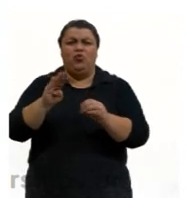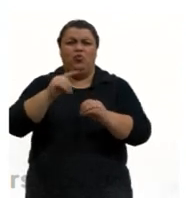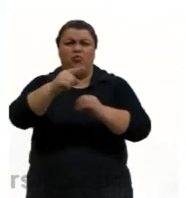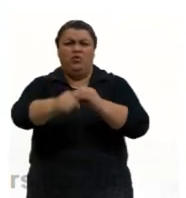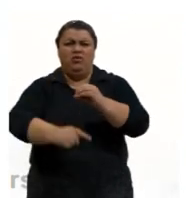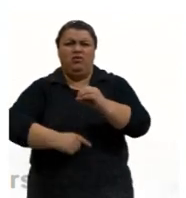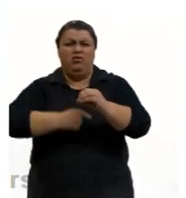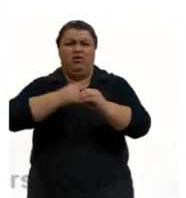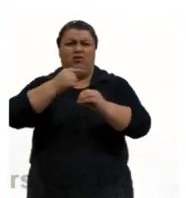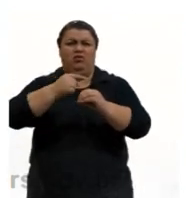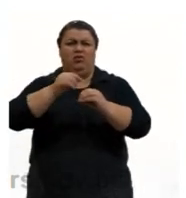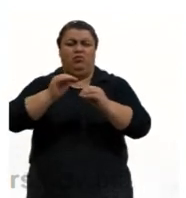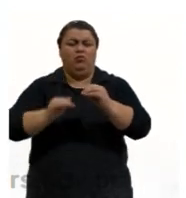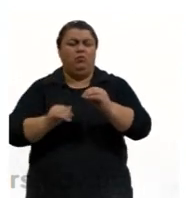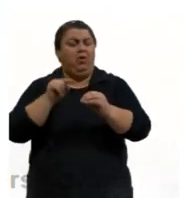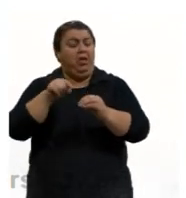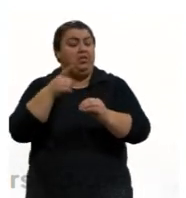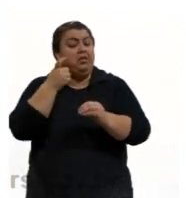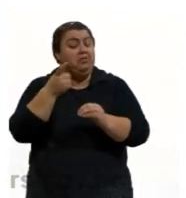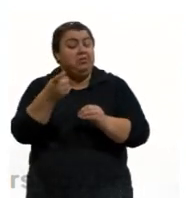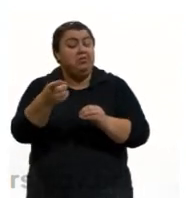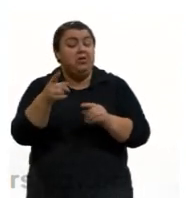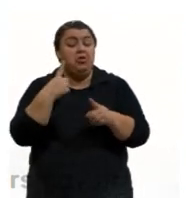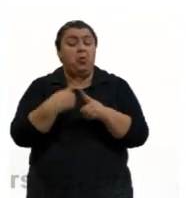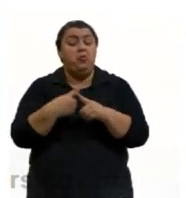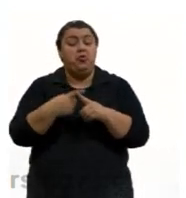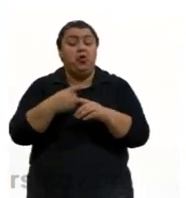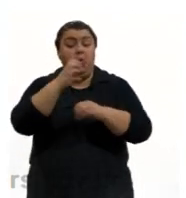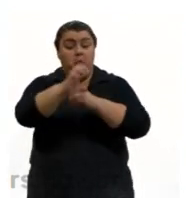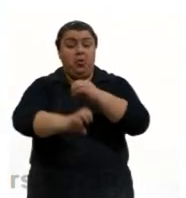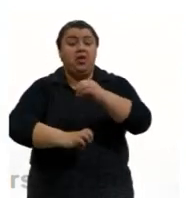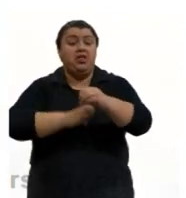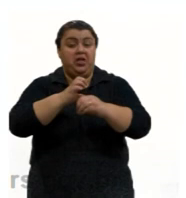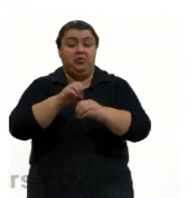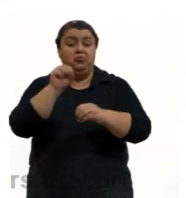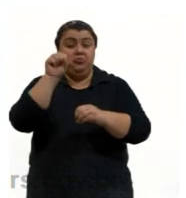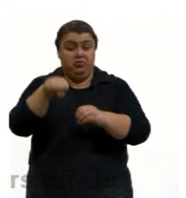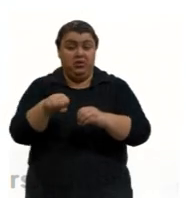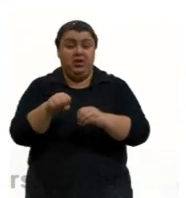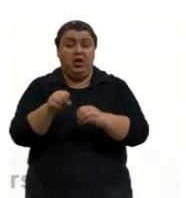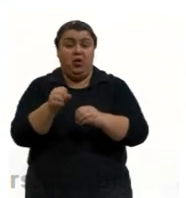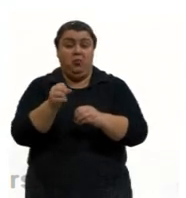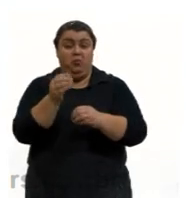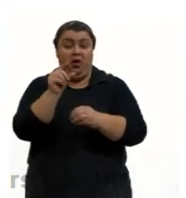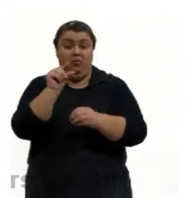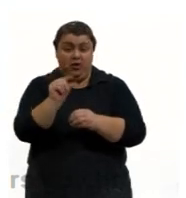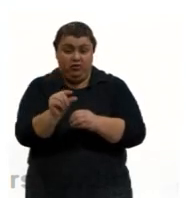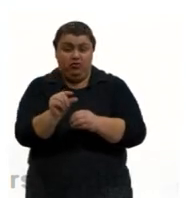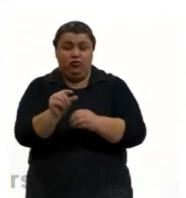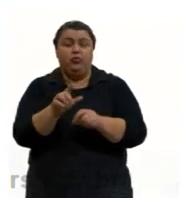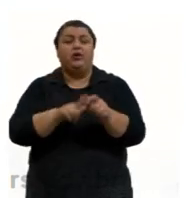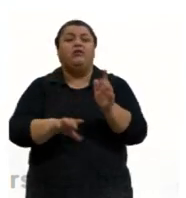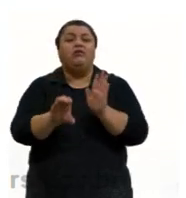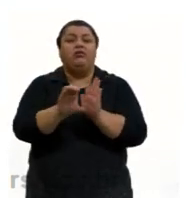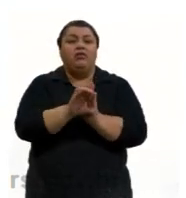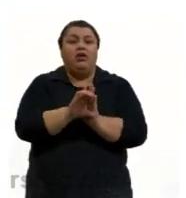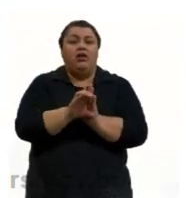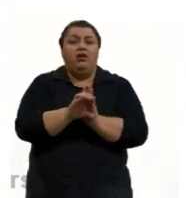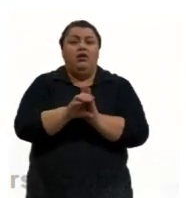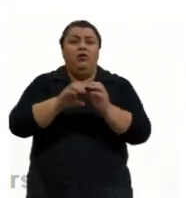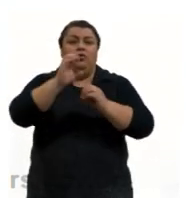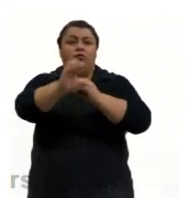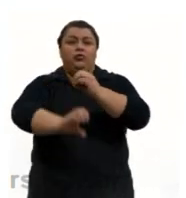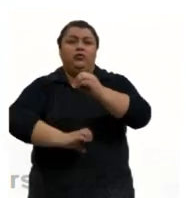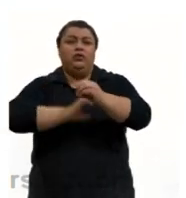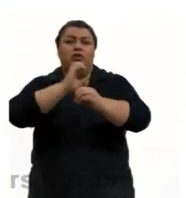enquanto, mais interessante, né, Porque o elétron, ele é considerado, sim, uma partícula subatômica. C. Os elétrons